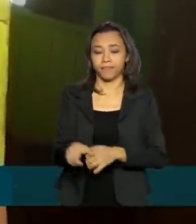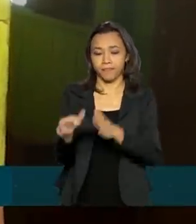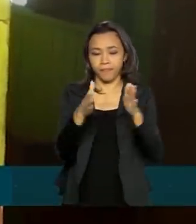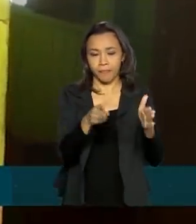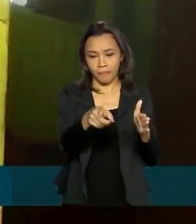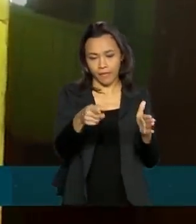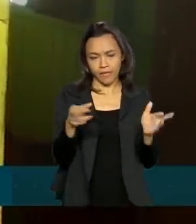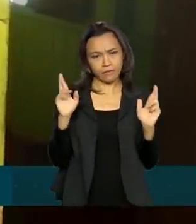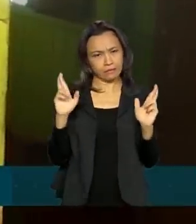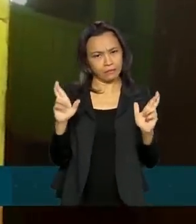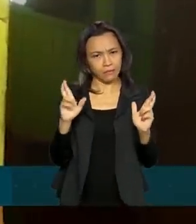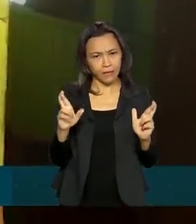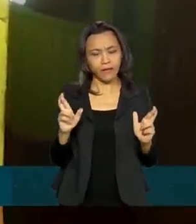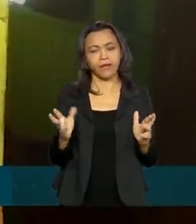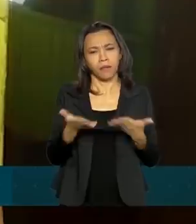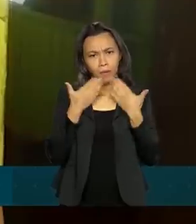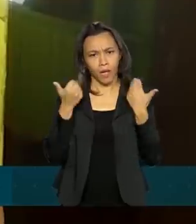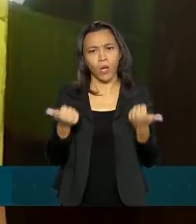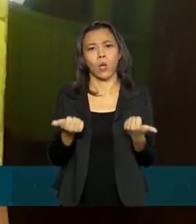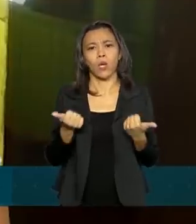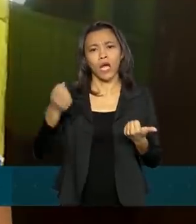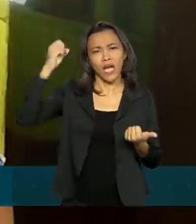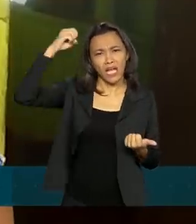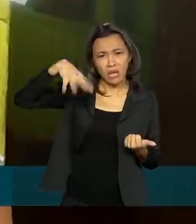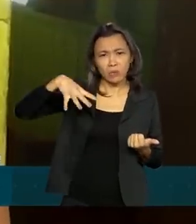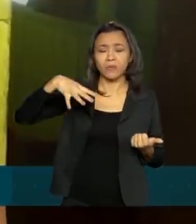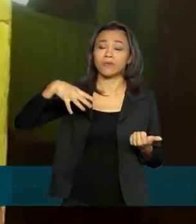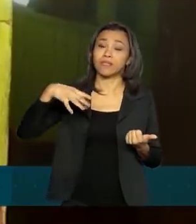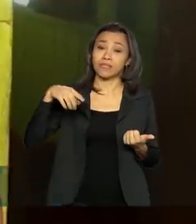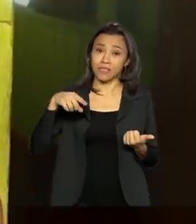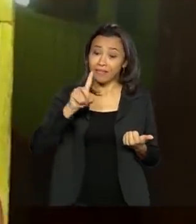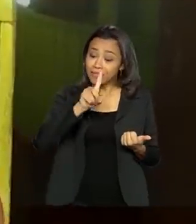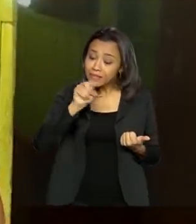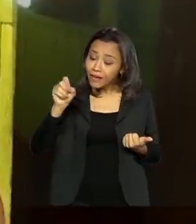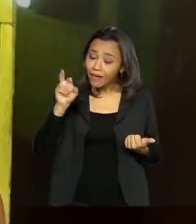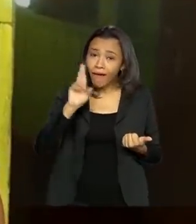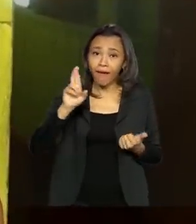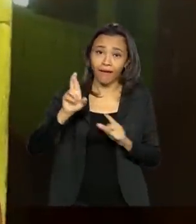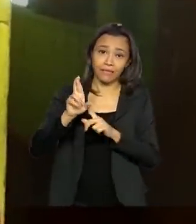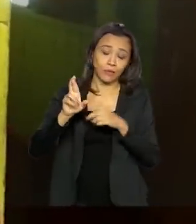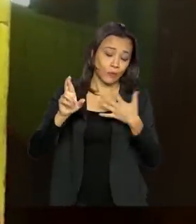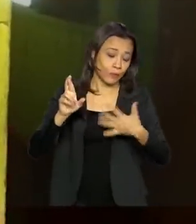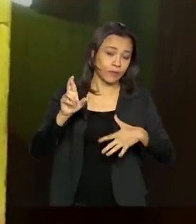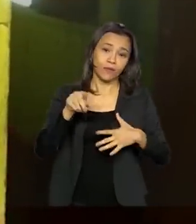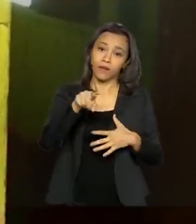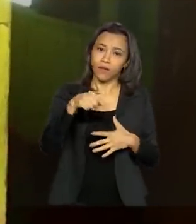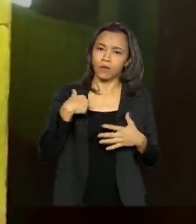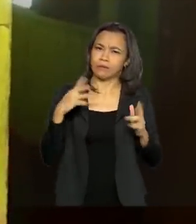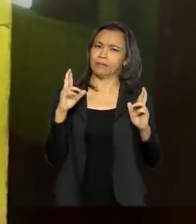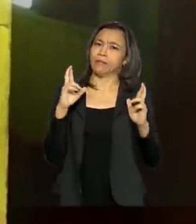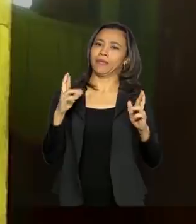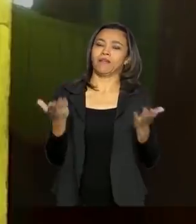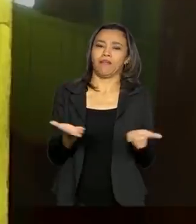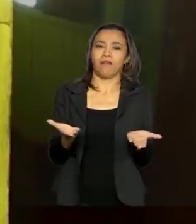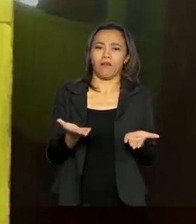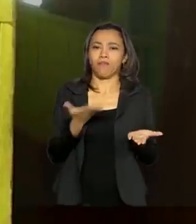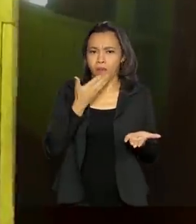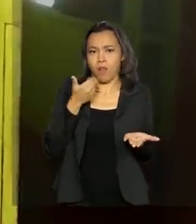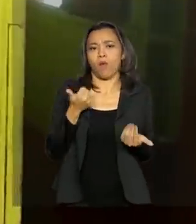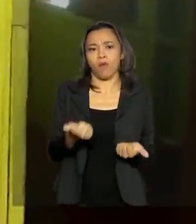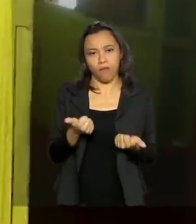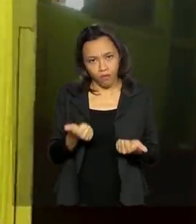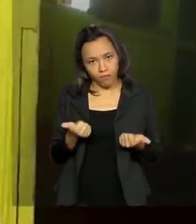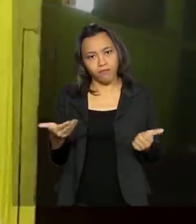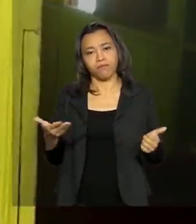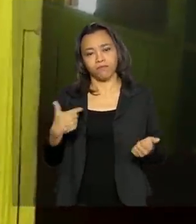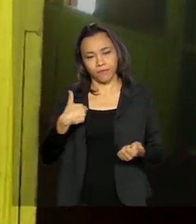para mim, melhore mais, que a luz para mim estava vindo, os 100 reais, espero que agora vai melhorar mais,